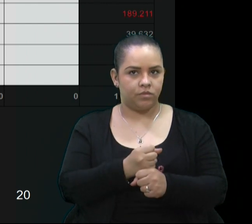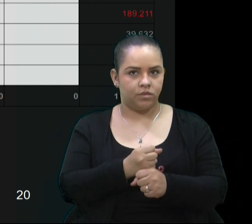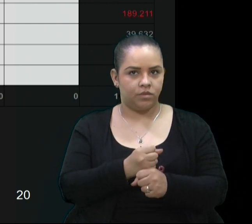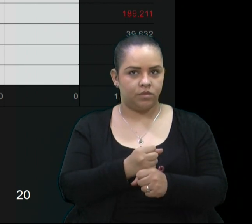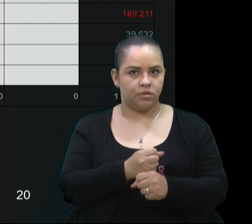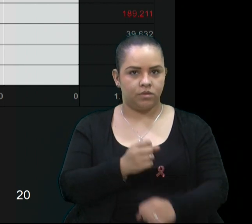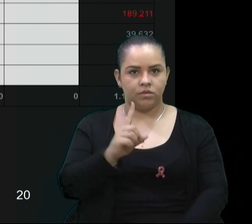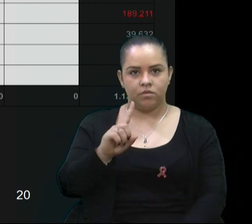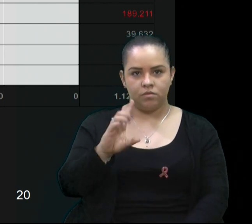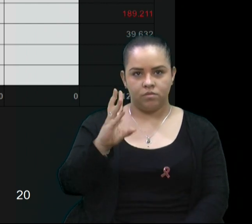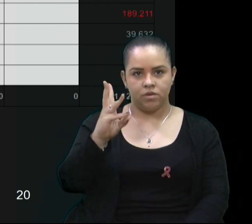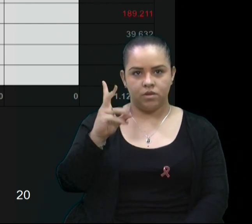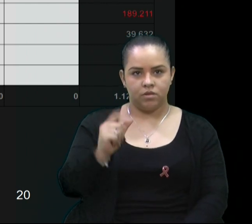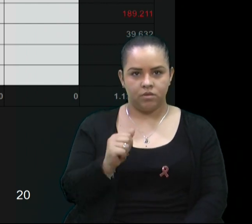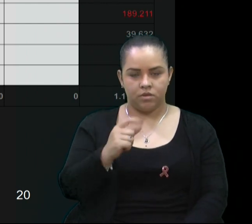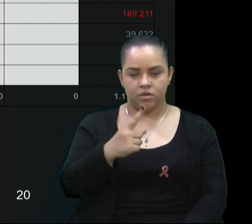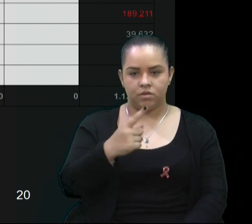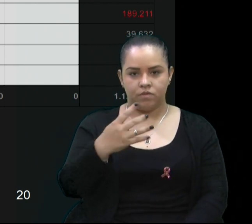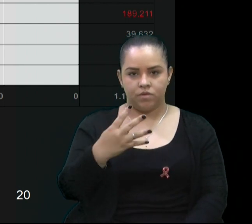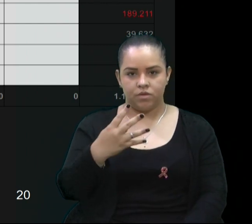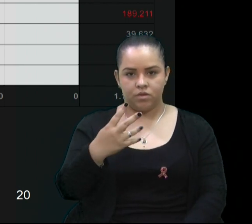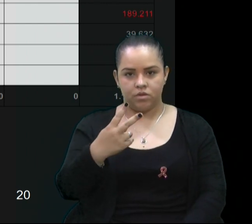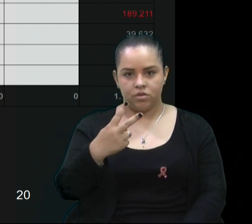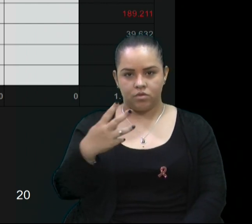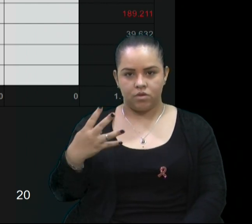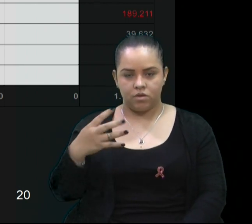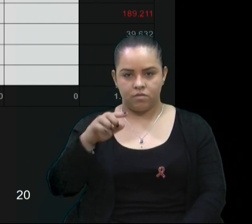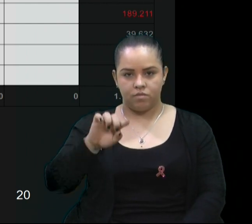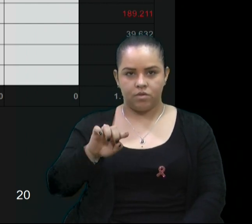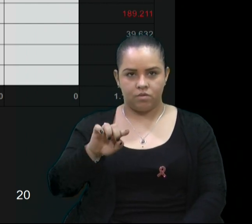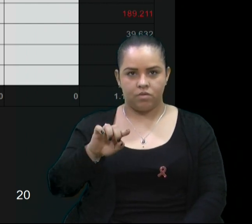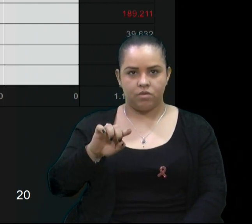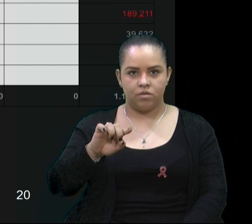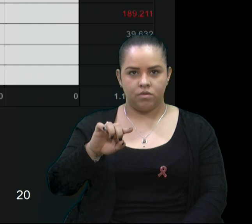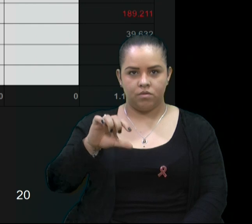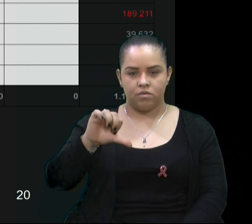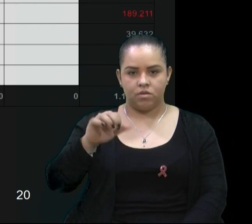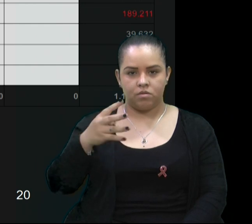1.122 4.940,00,